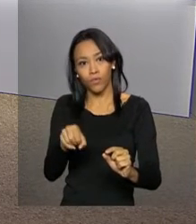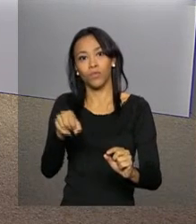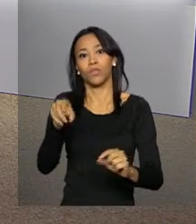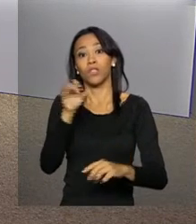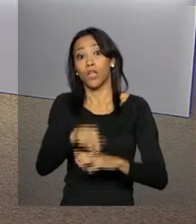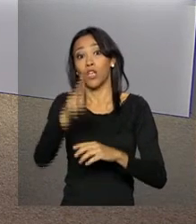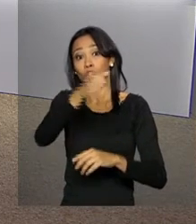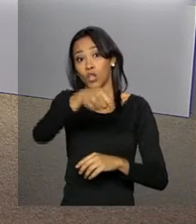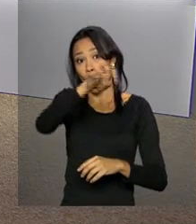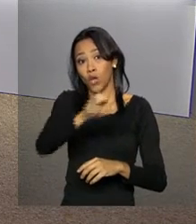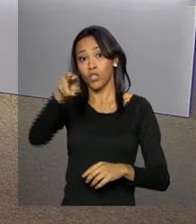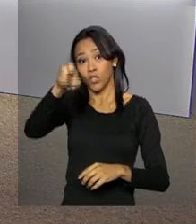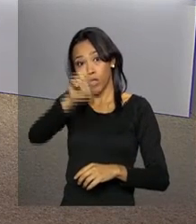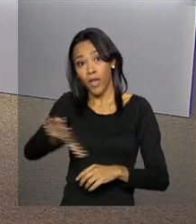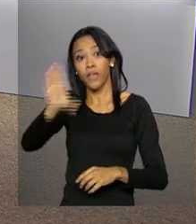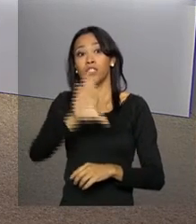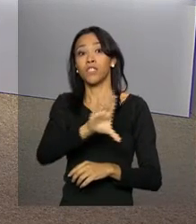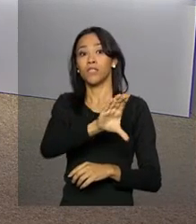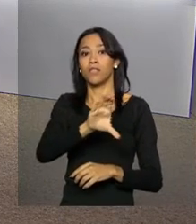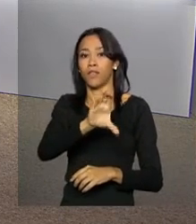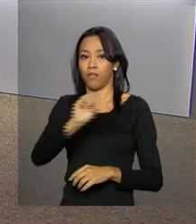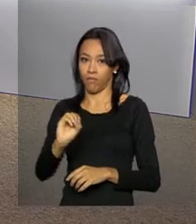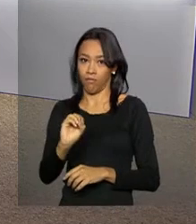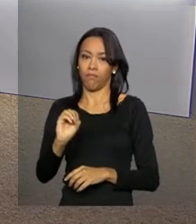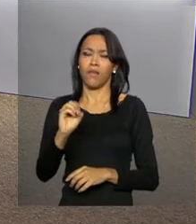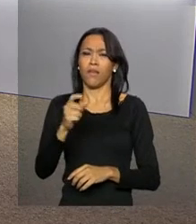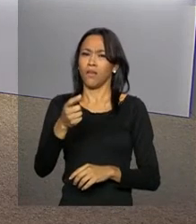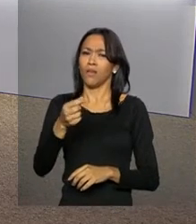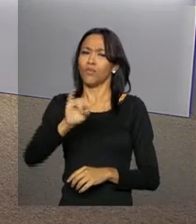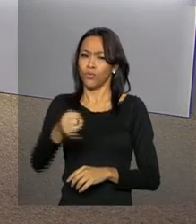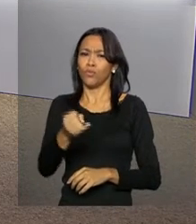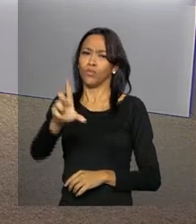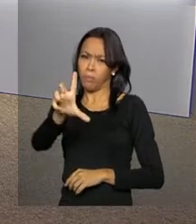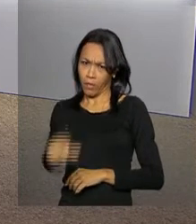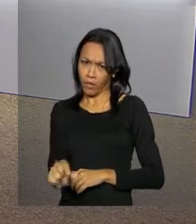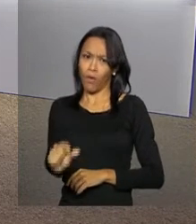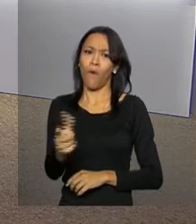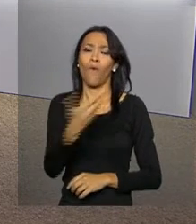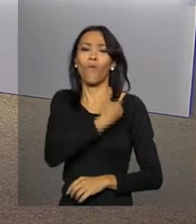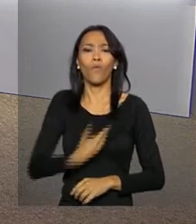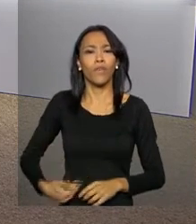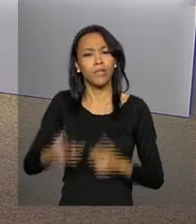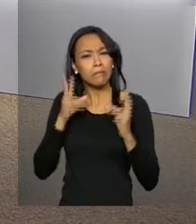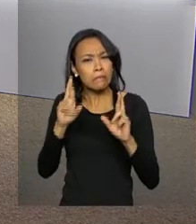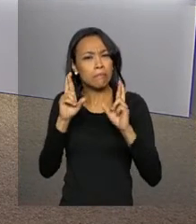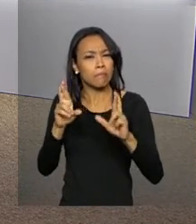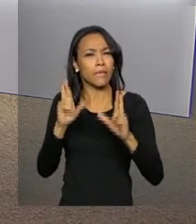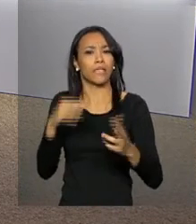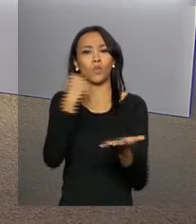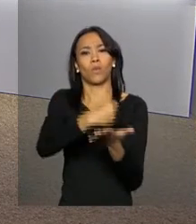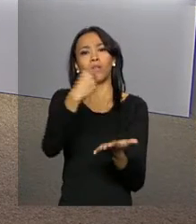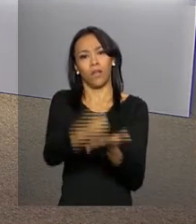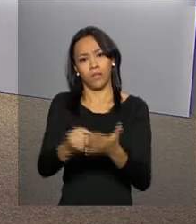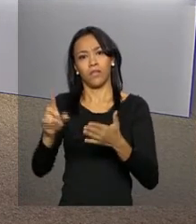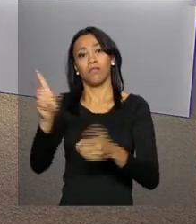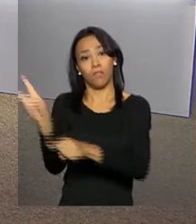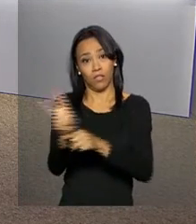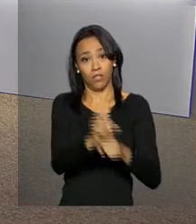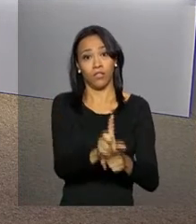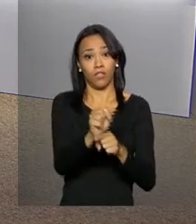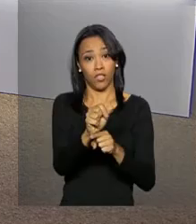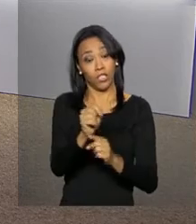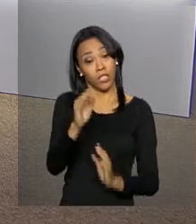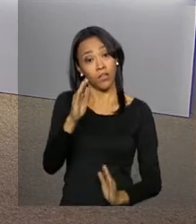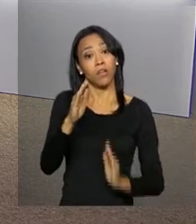regiões Norte, Nordeste e Centro-Oeste. Com juros menores, o governo estima que as contratações desses empréstimos possam chegar